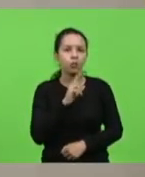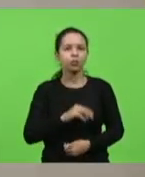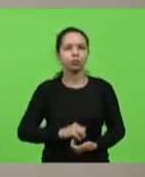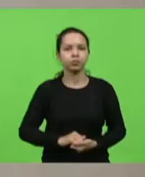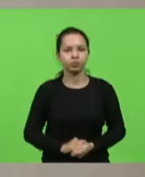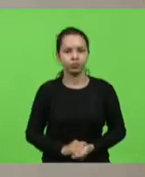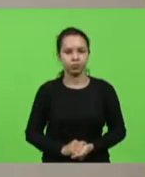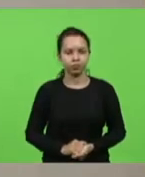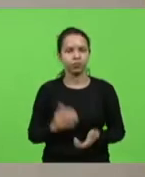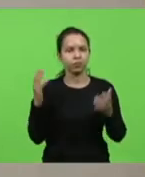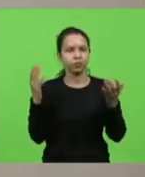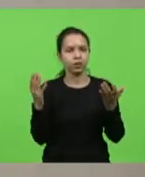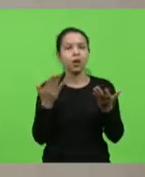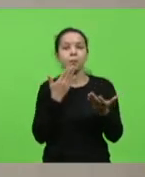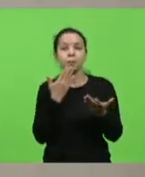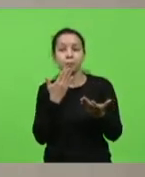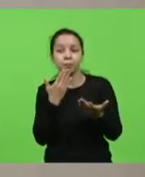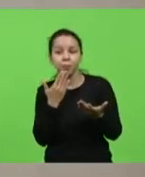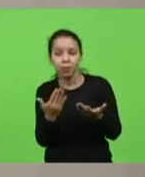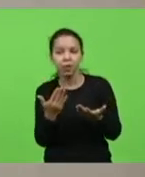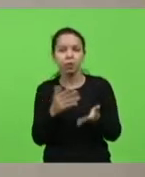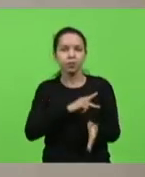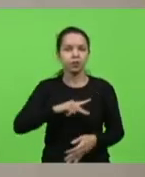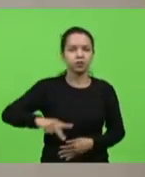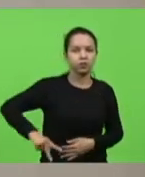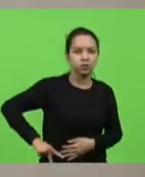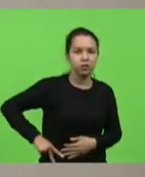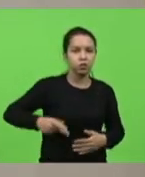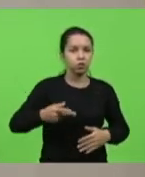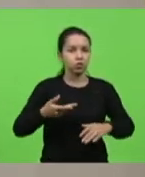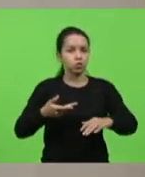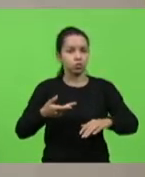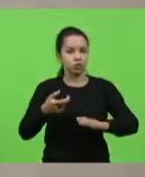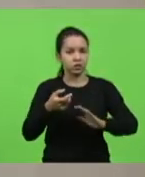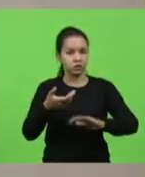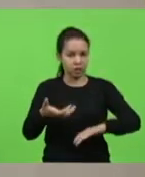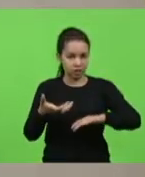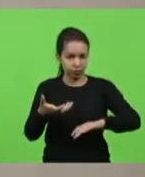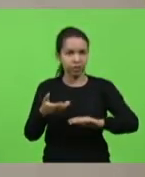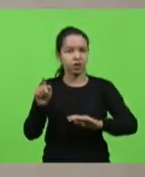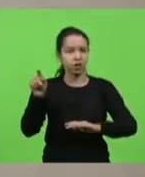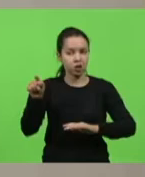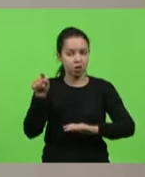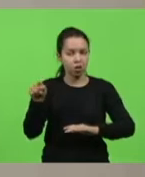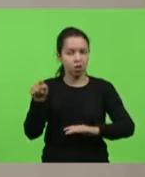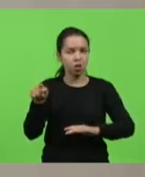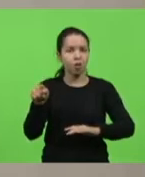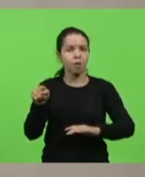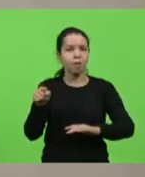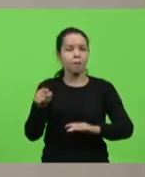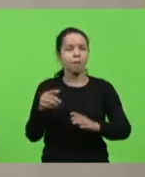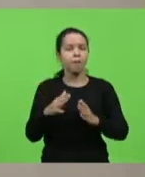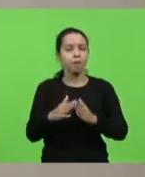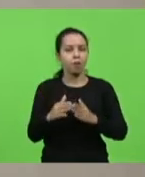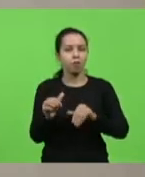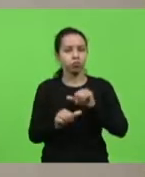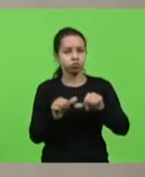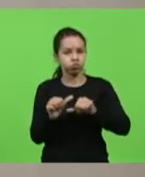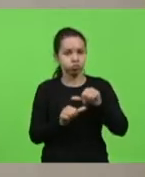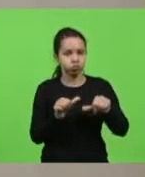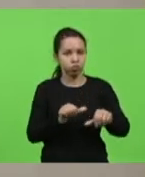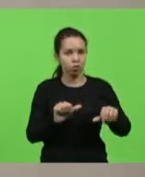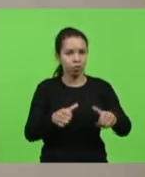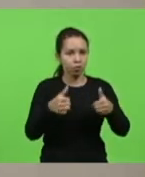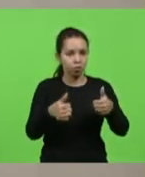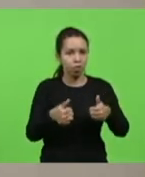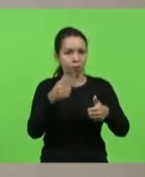manifestando apelo ao presidente do Senado Federal pela recomposição imediata do orçamento da coordenação de aperfeiçoamento de pessoal